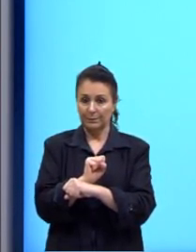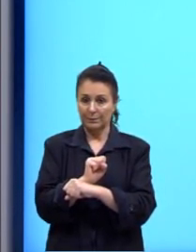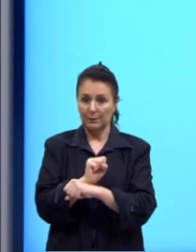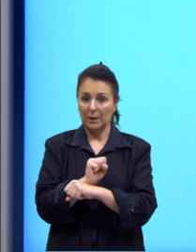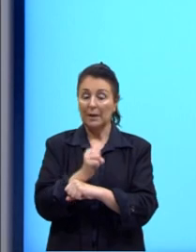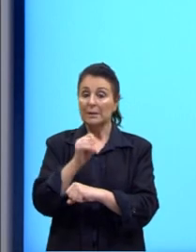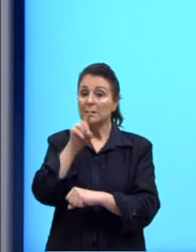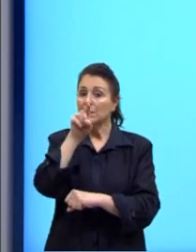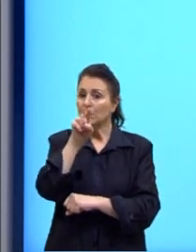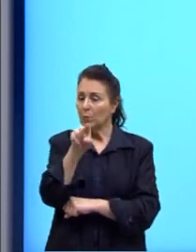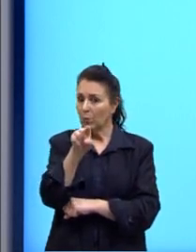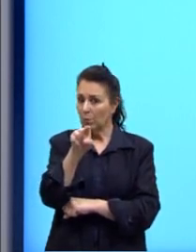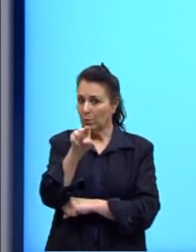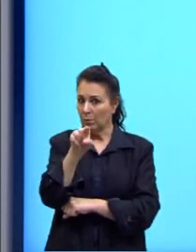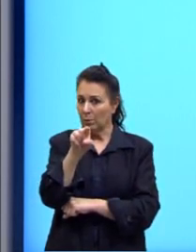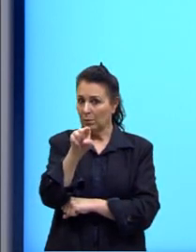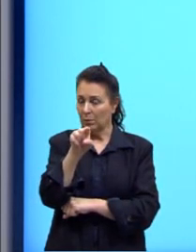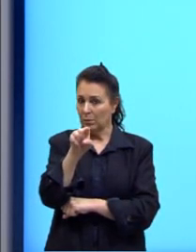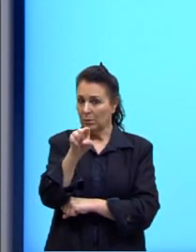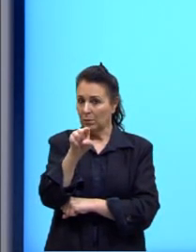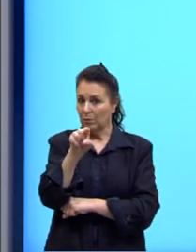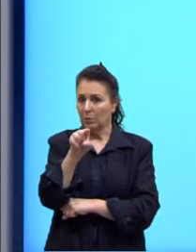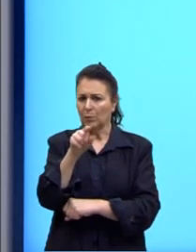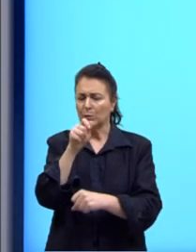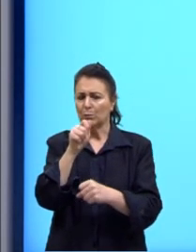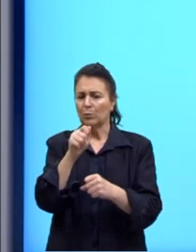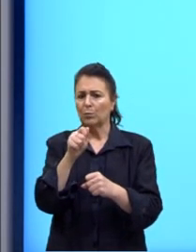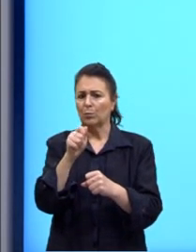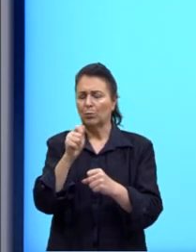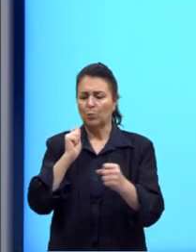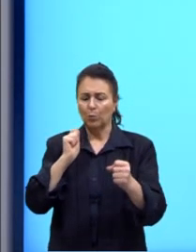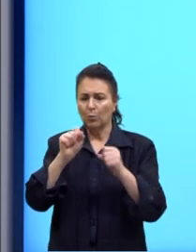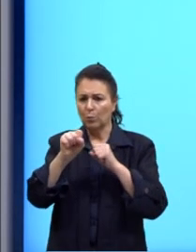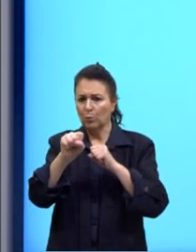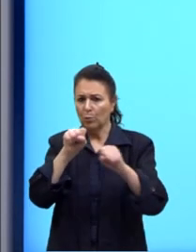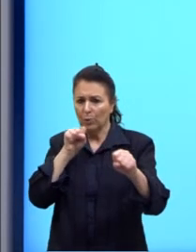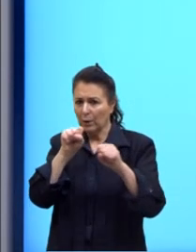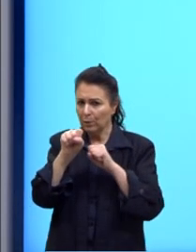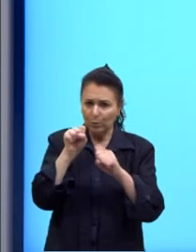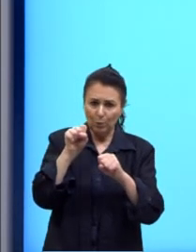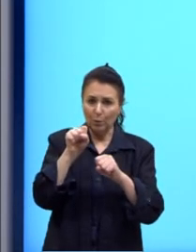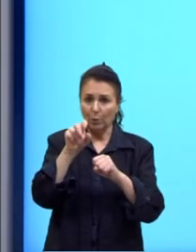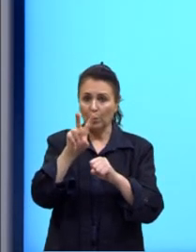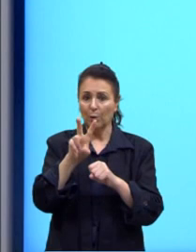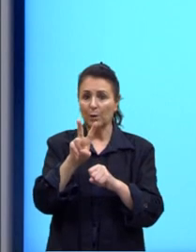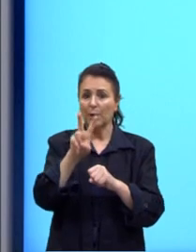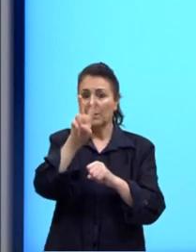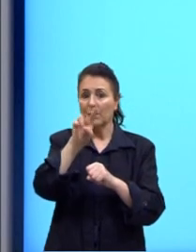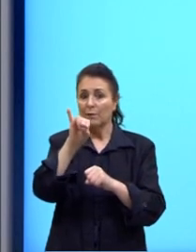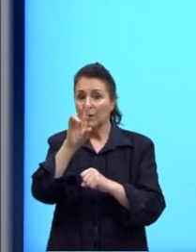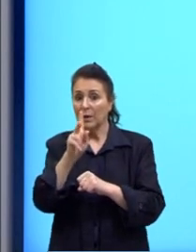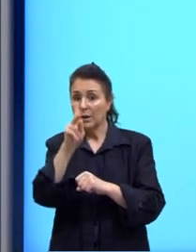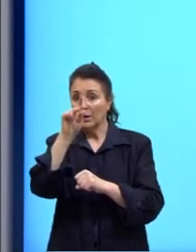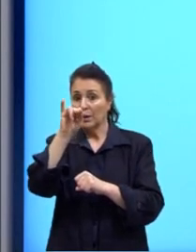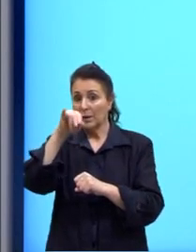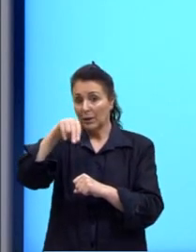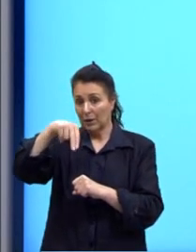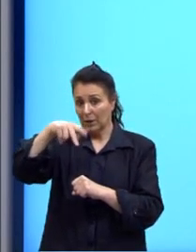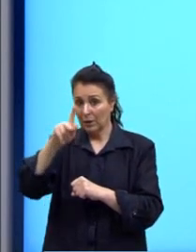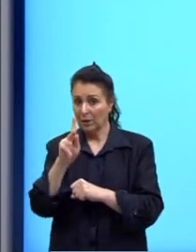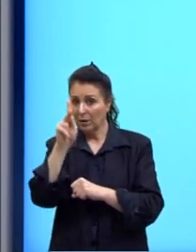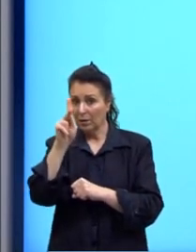se você não fosse um lutador viking, né? O que você seria? Ó,